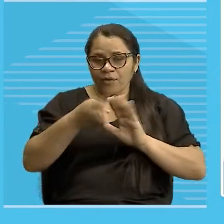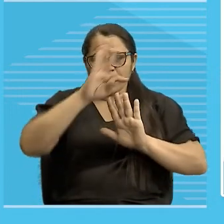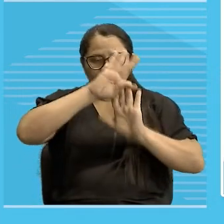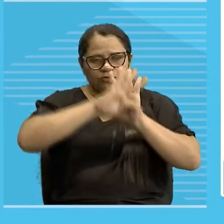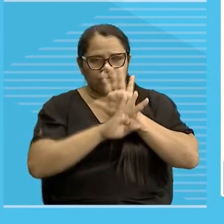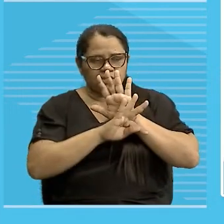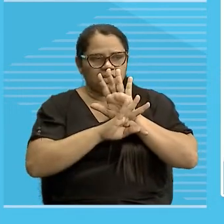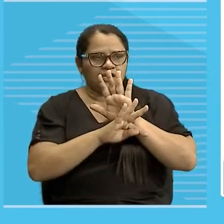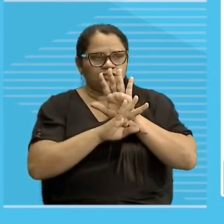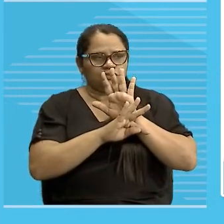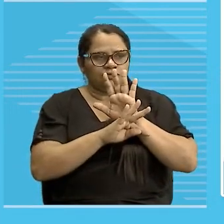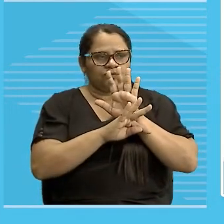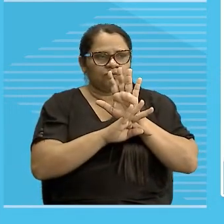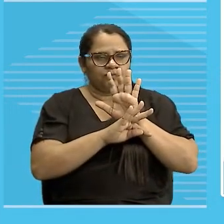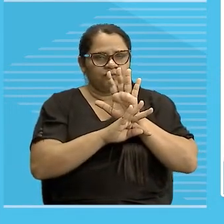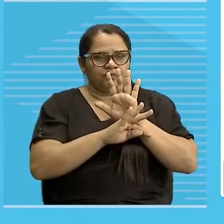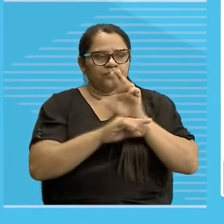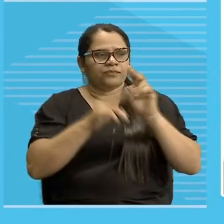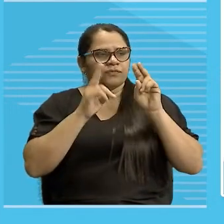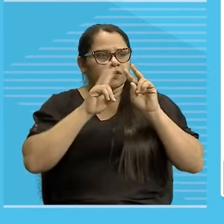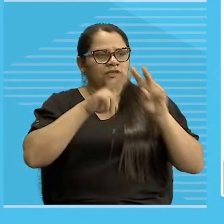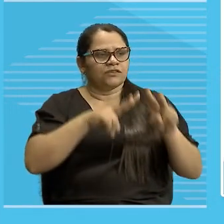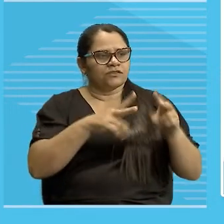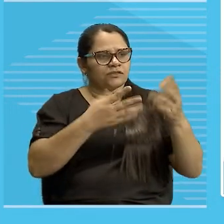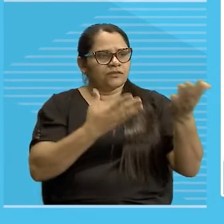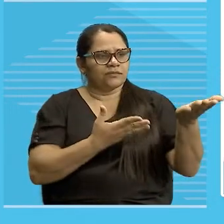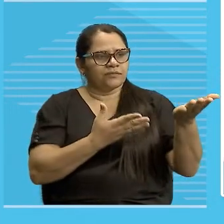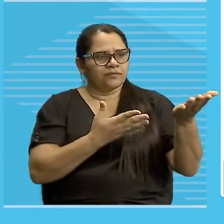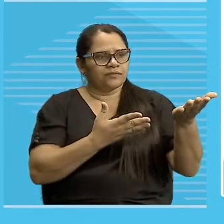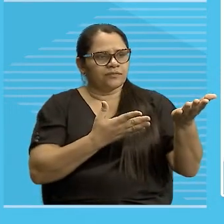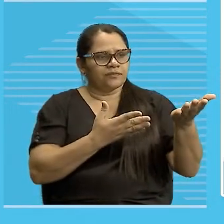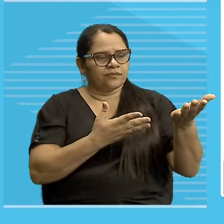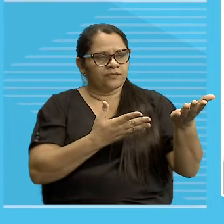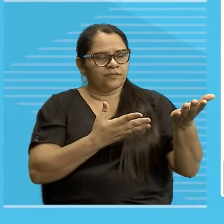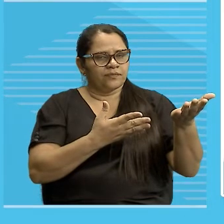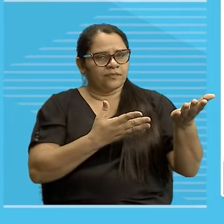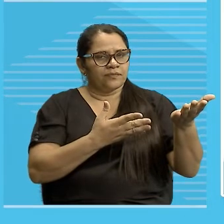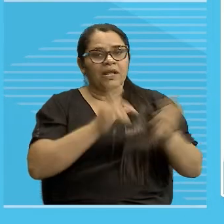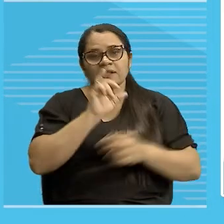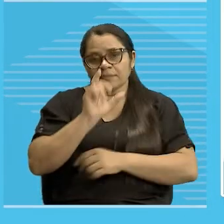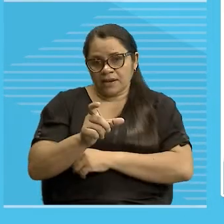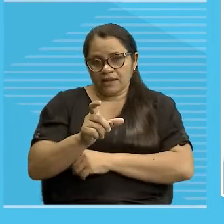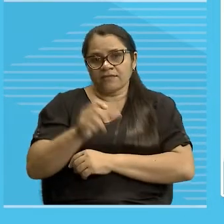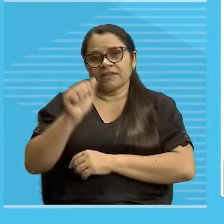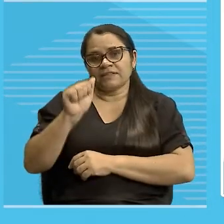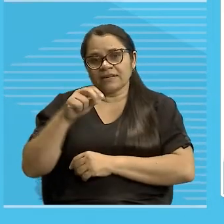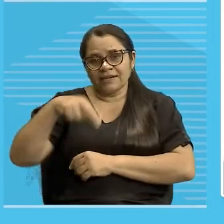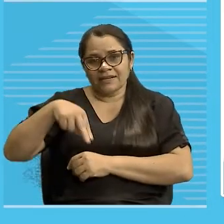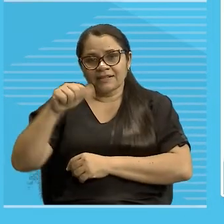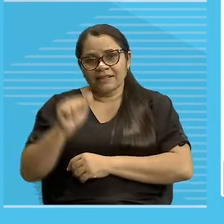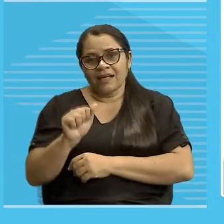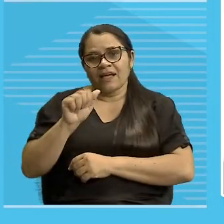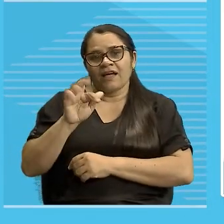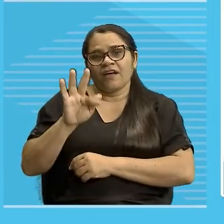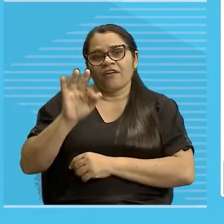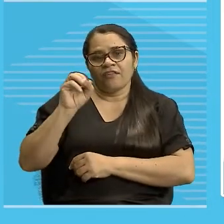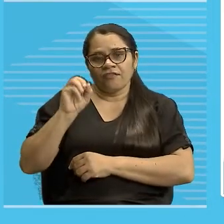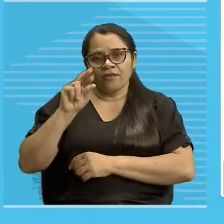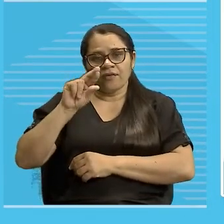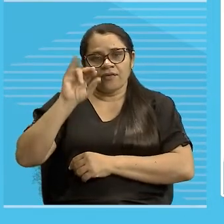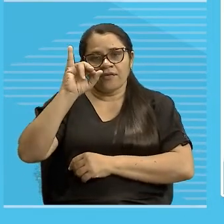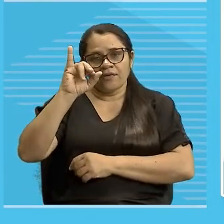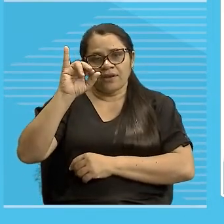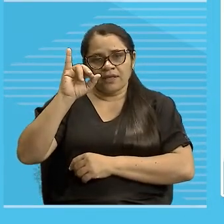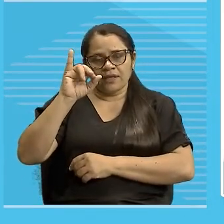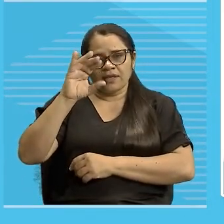referência fora, olha aí, as anafóricas, vou fazer referência de retomada